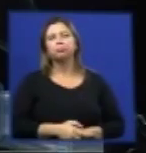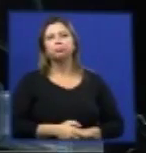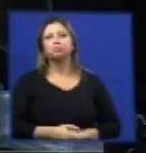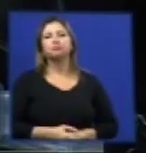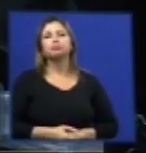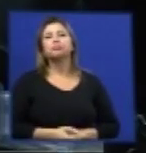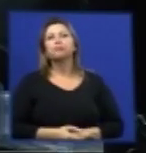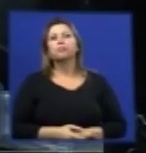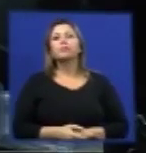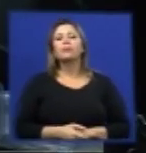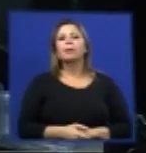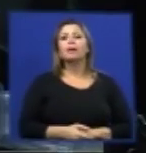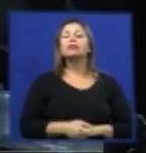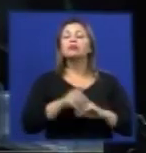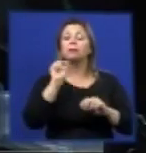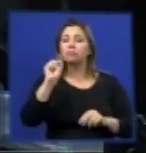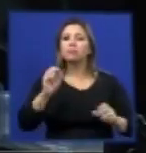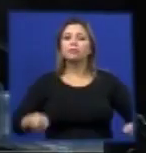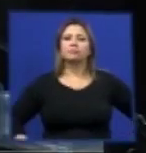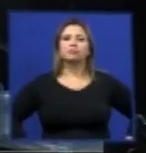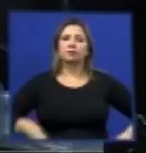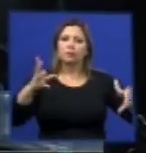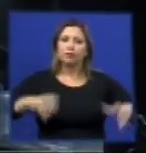aqui são os gastos federais